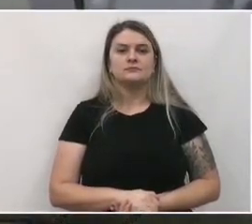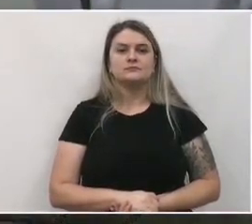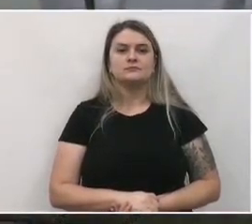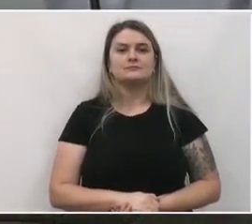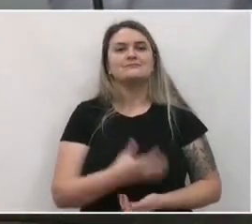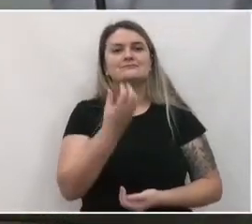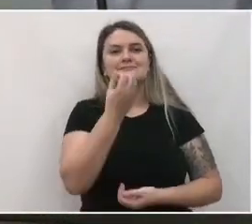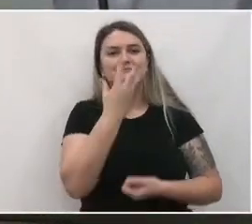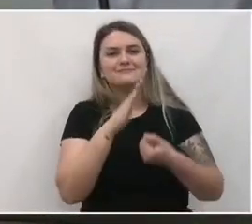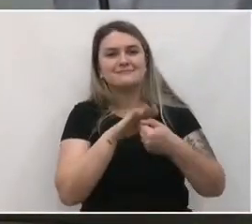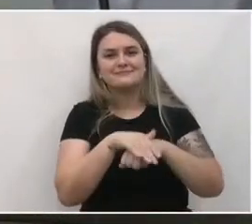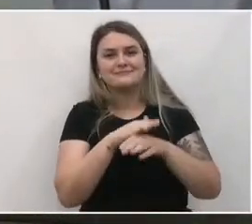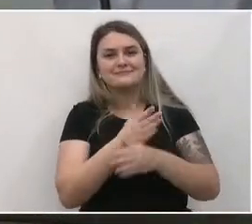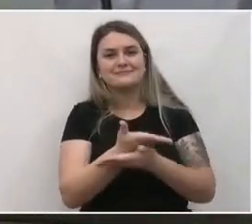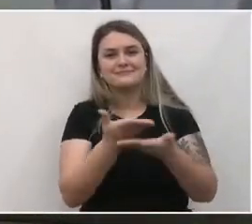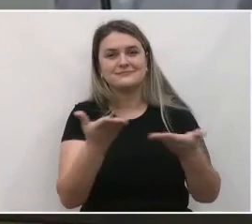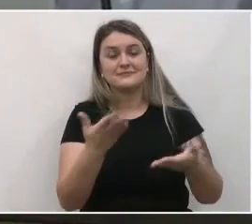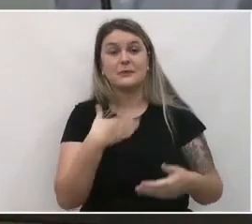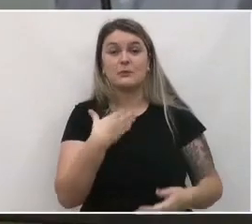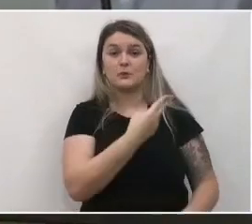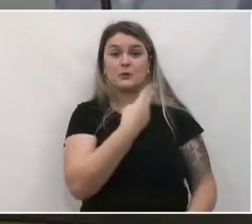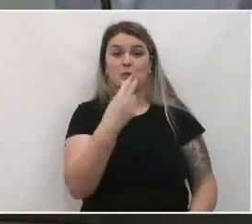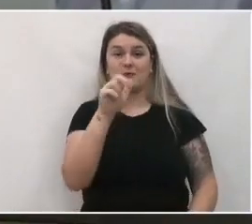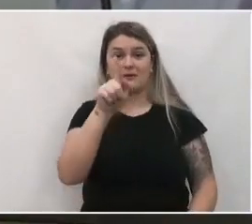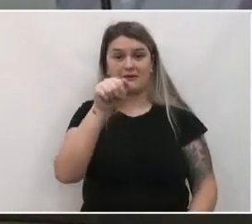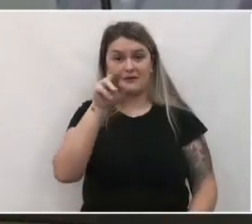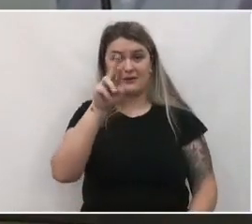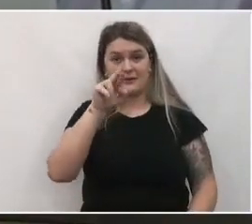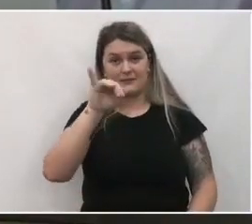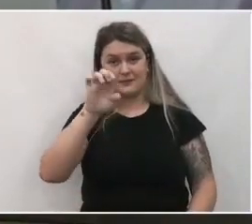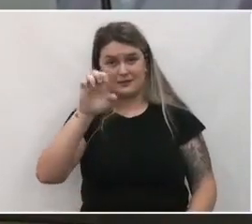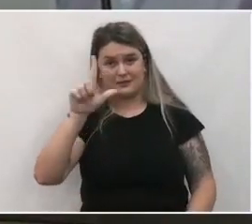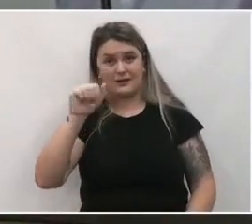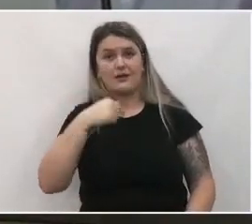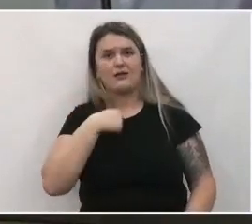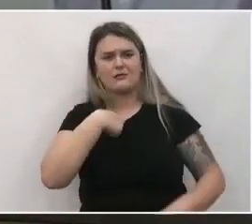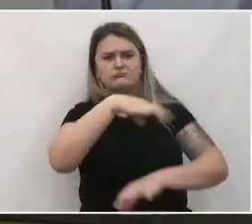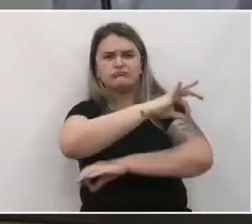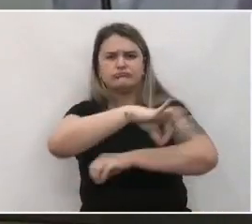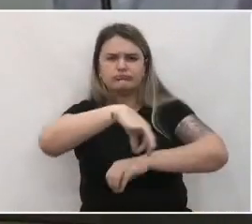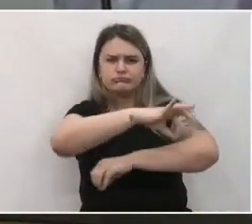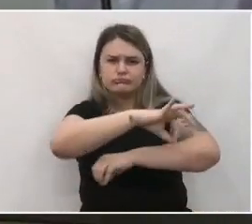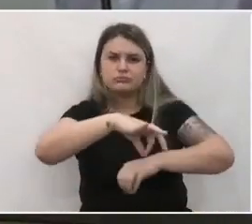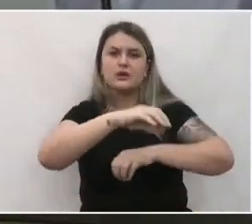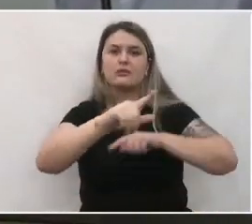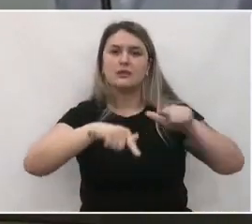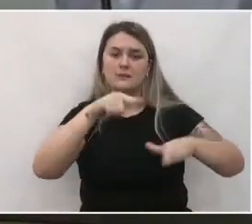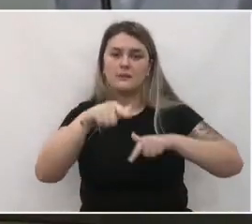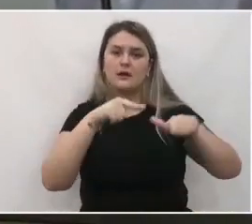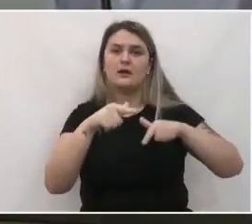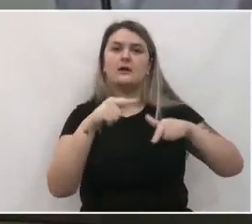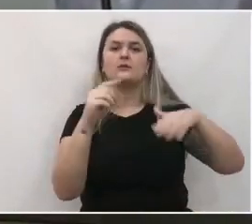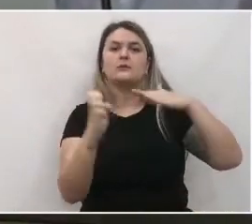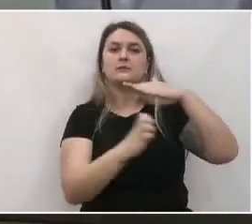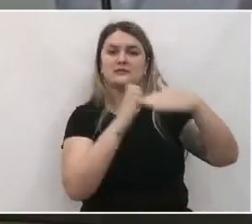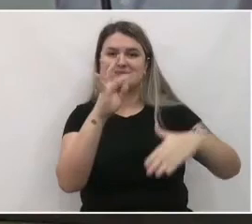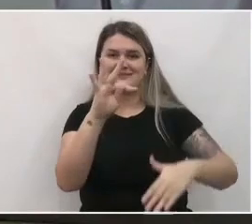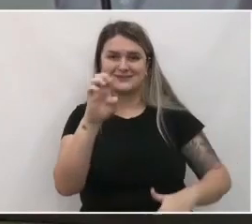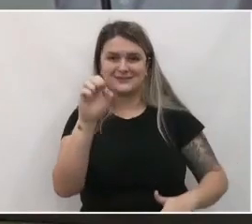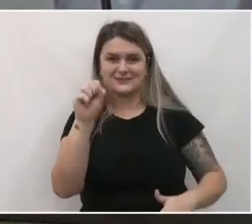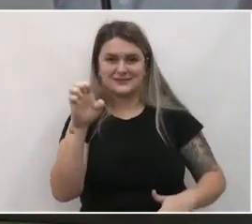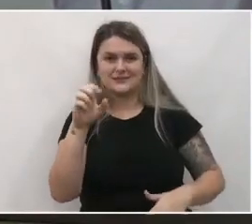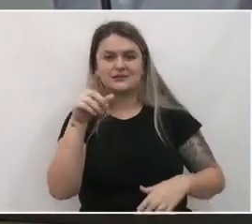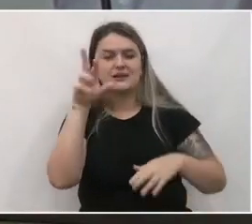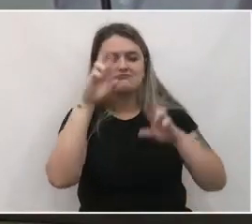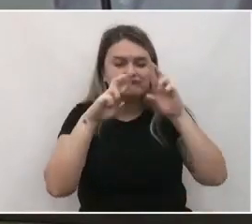Boa noite a todos. Eu me chamo Gabriela. Eu sou arquiteto e urbanista e trabalho na empresa Tese, que está realizando a